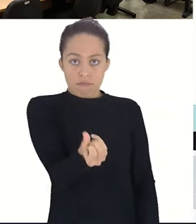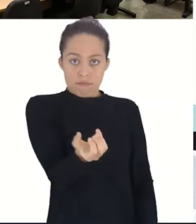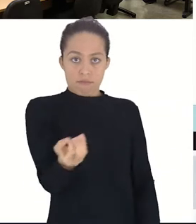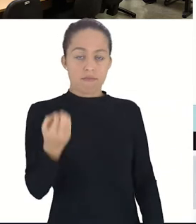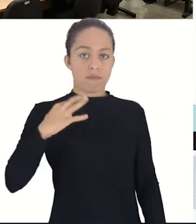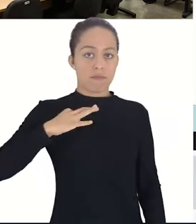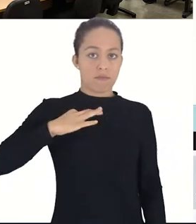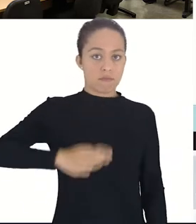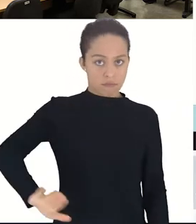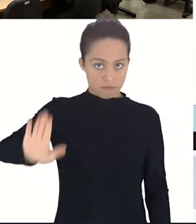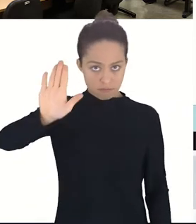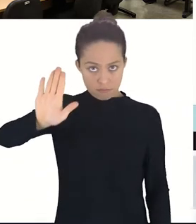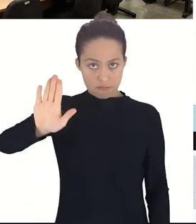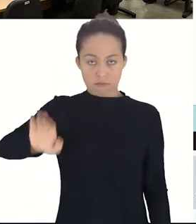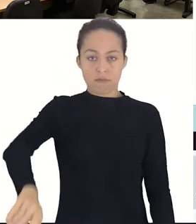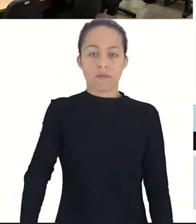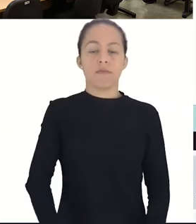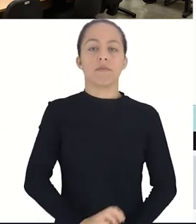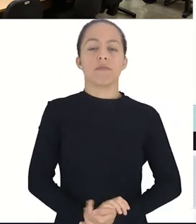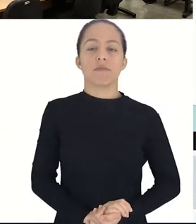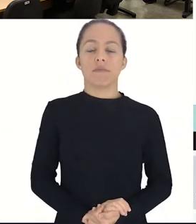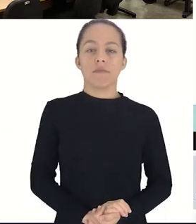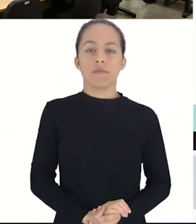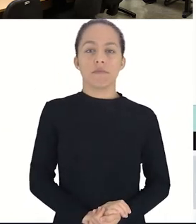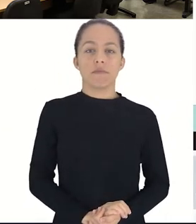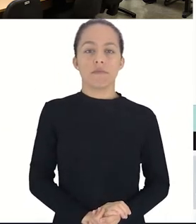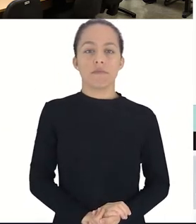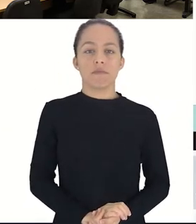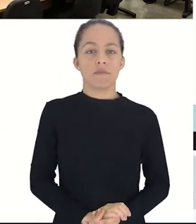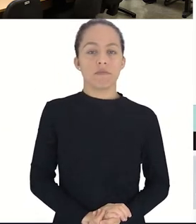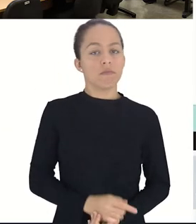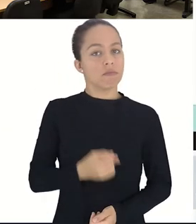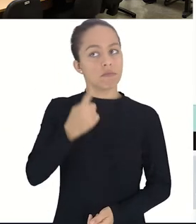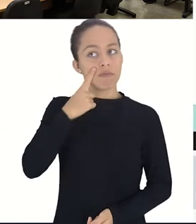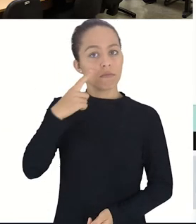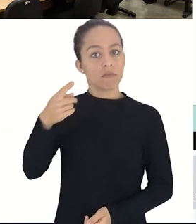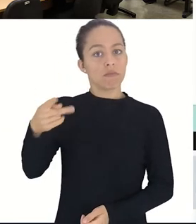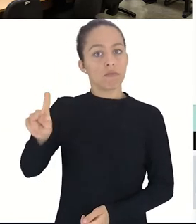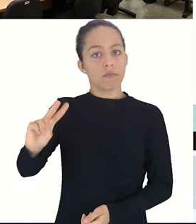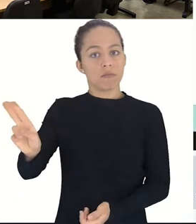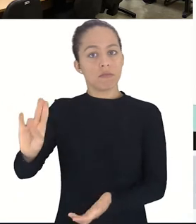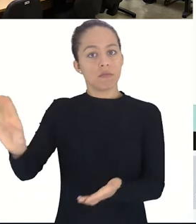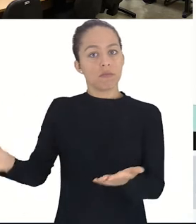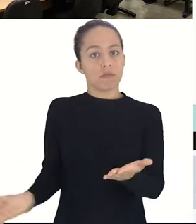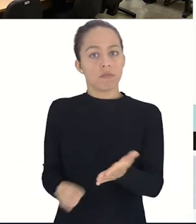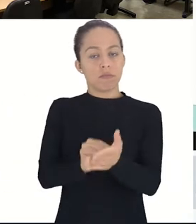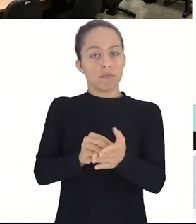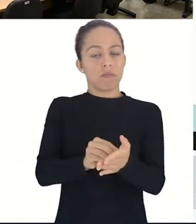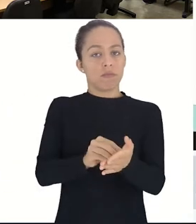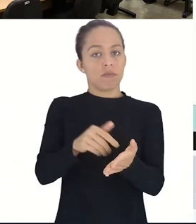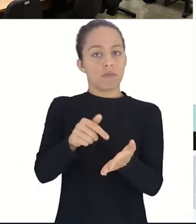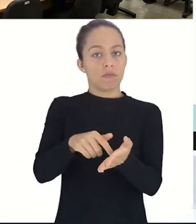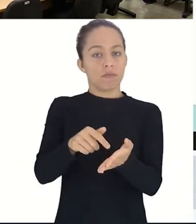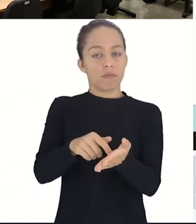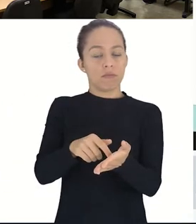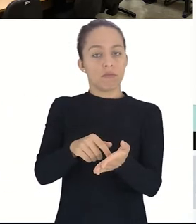carregado, 160 candidatos, vou pegar o nome